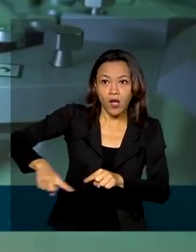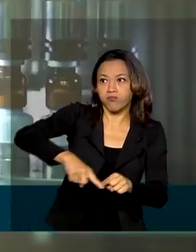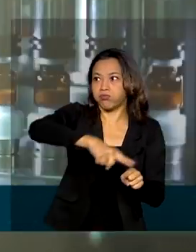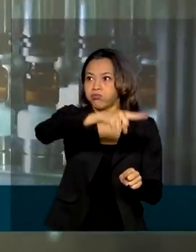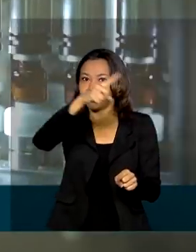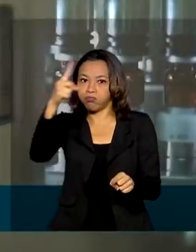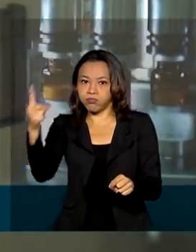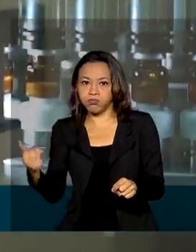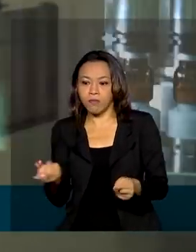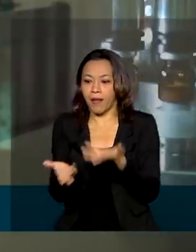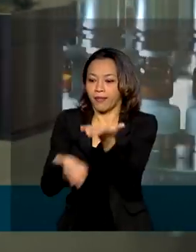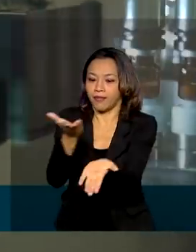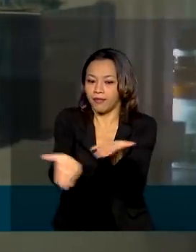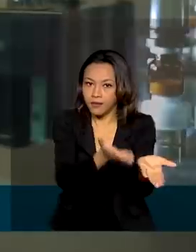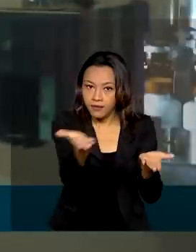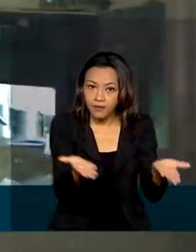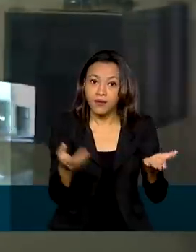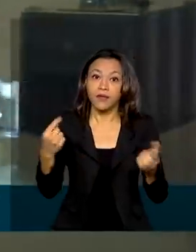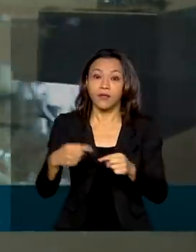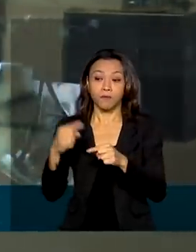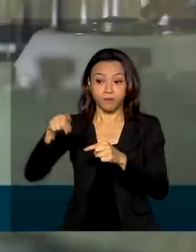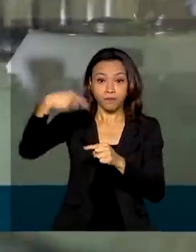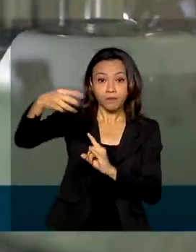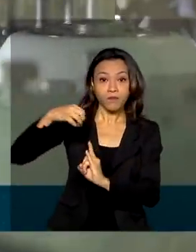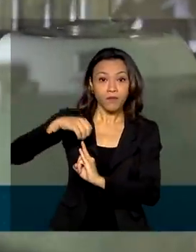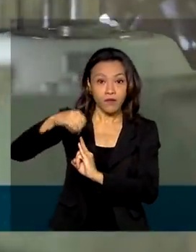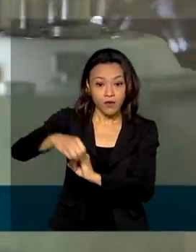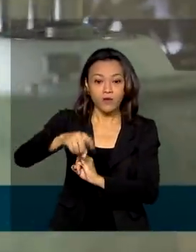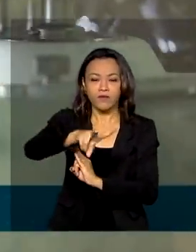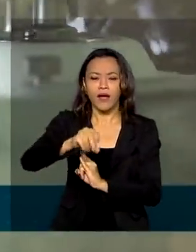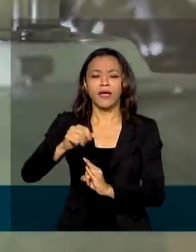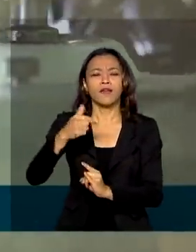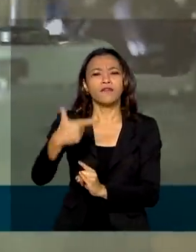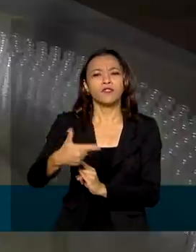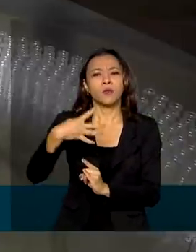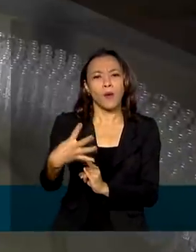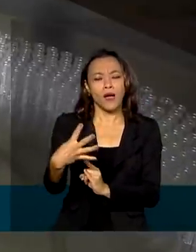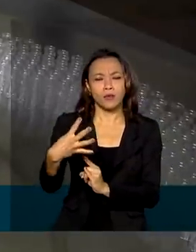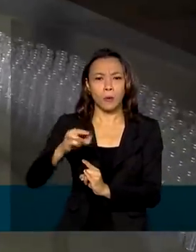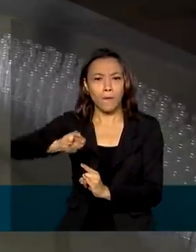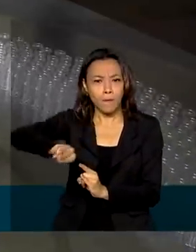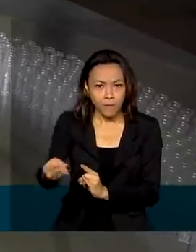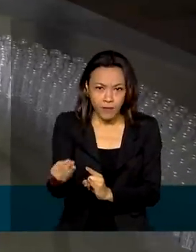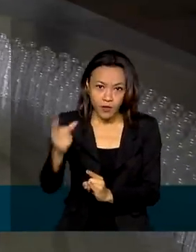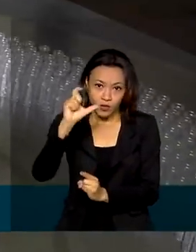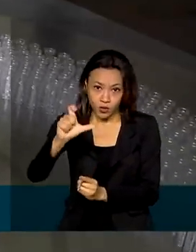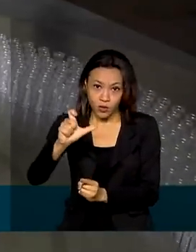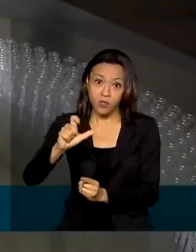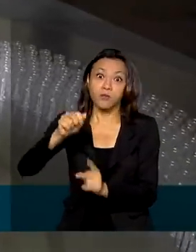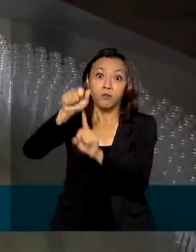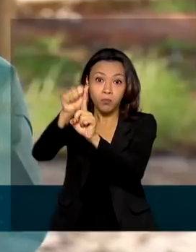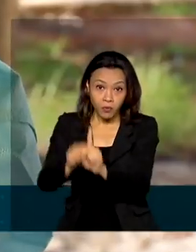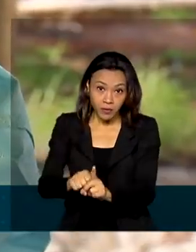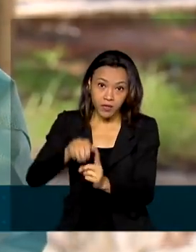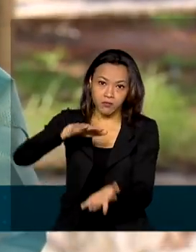partir de abril, a Fiocruz deve produzir 24 milhões de doses por mês e o Instituto Butantan, 13 milhões